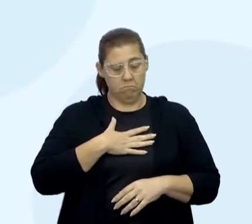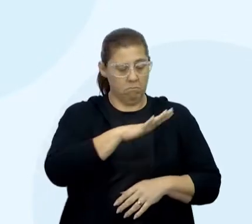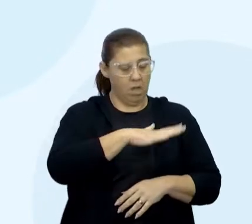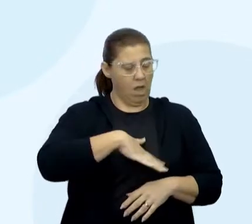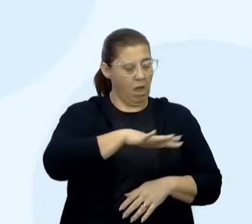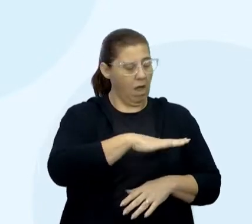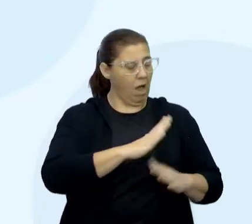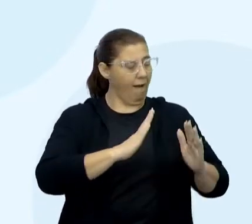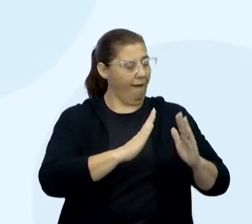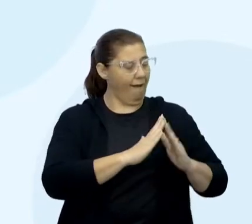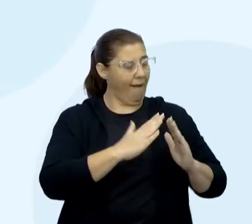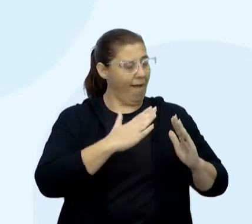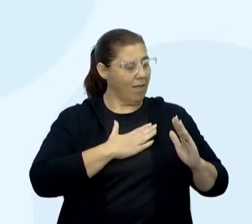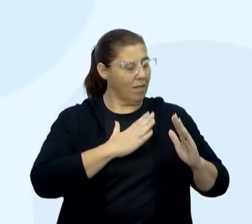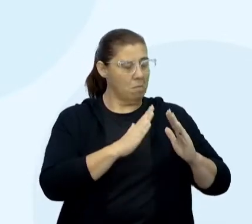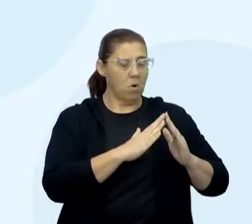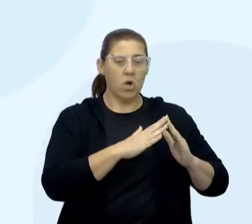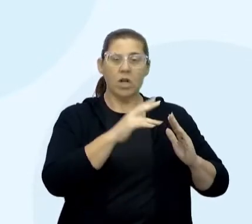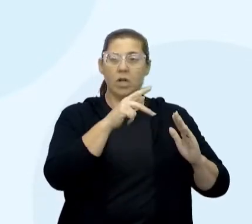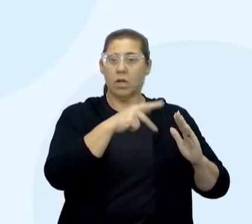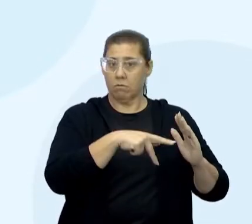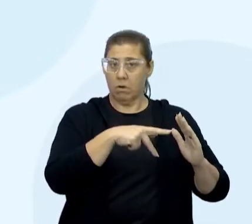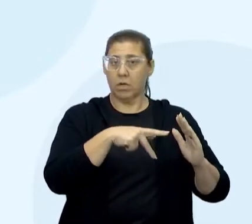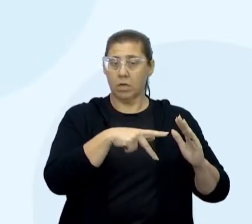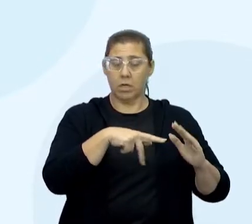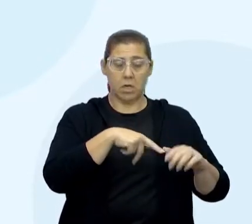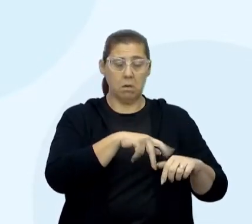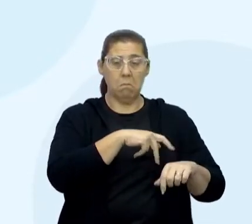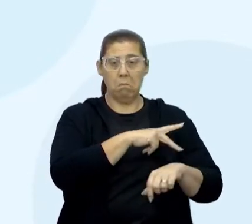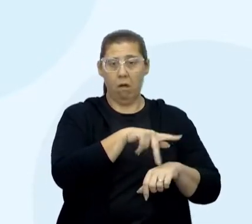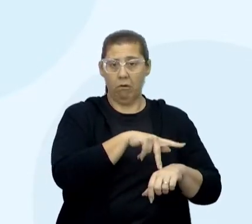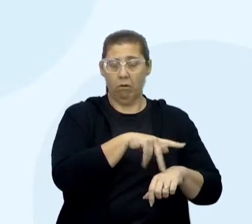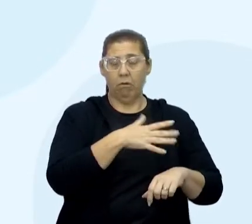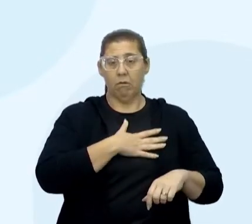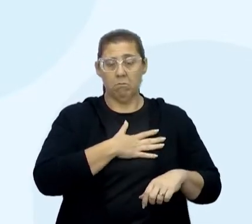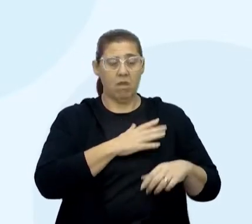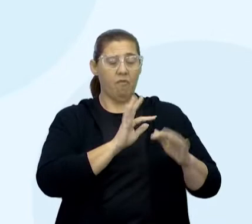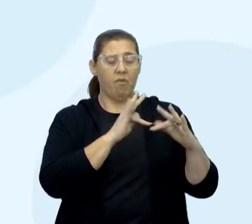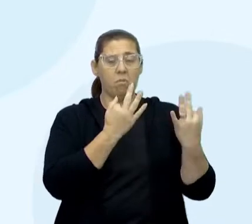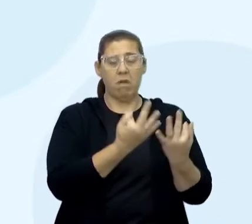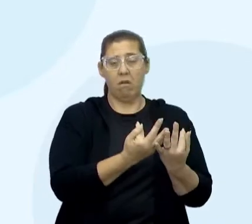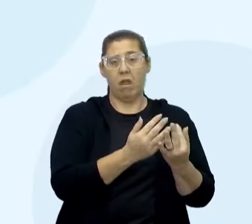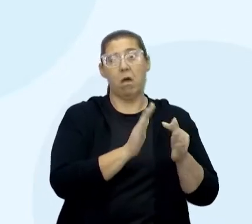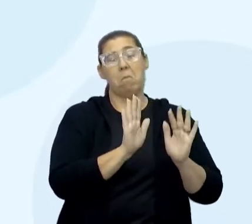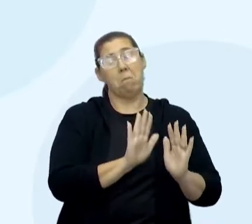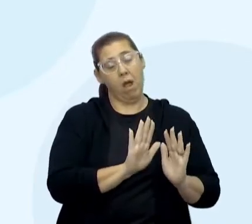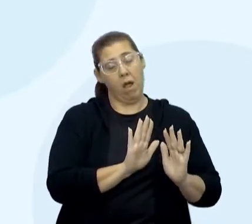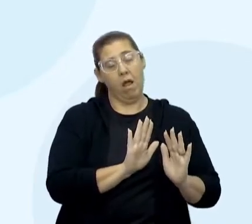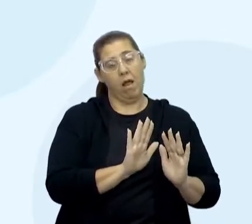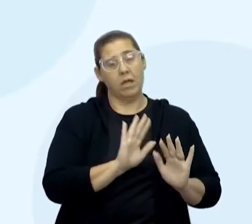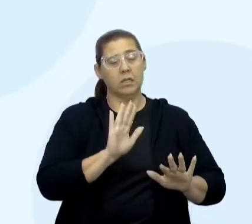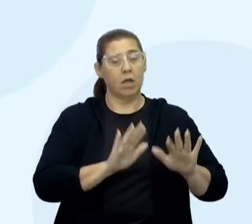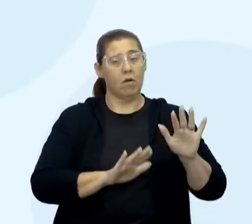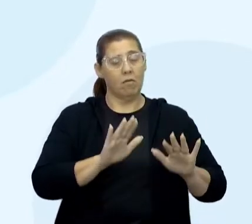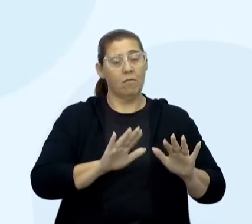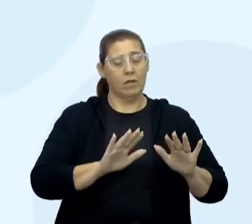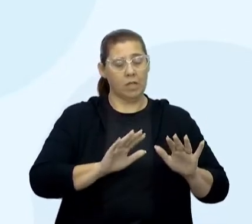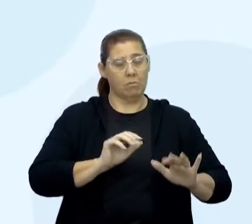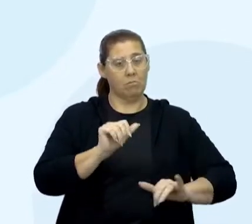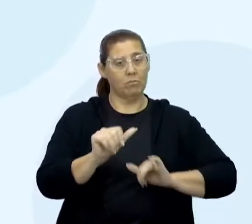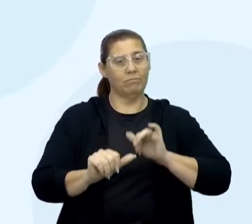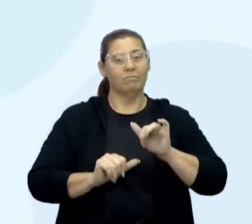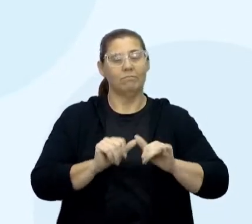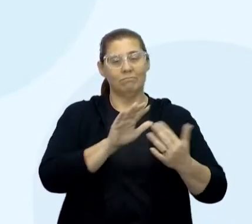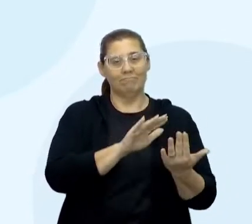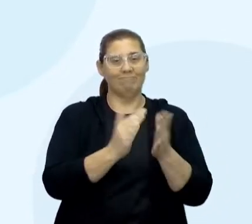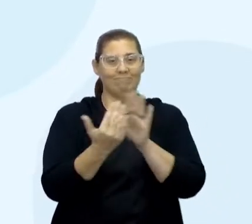conforto, que é estar aqui morando com os nossos responsáveis e tal. Mas nem sempre, né? Talvez esse passo adiante é